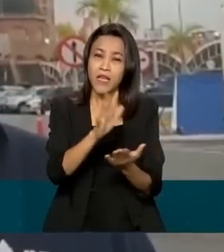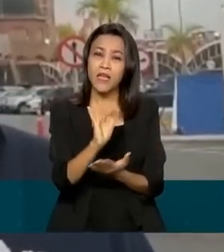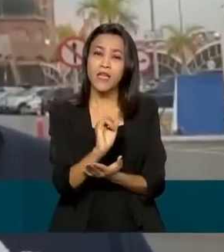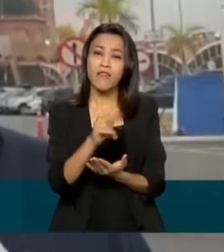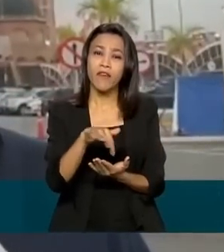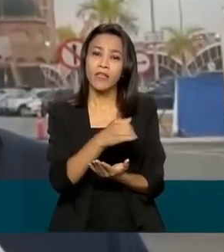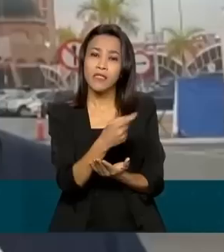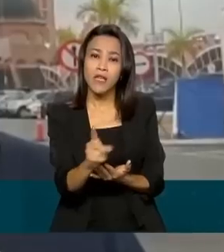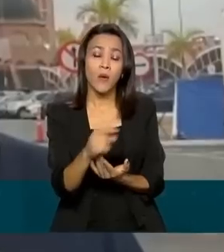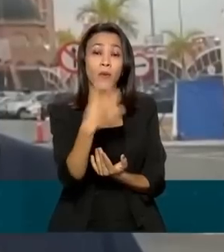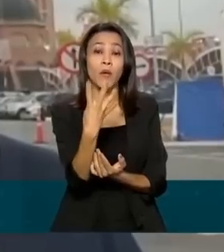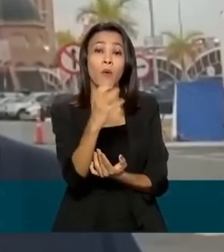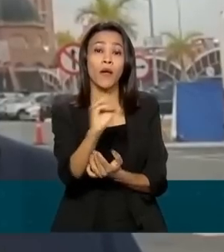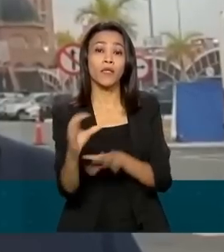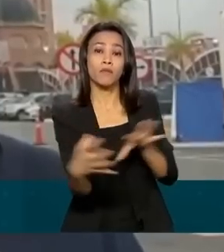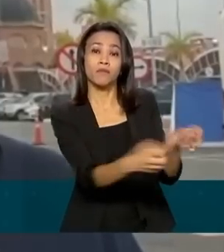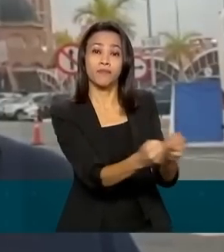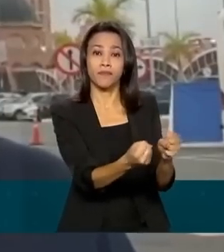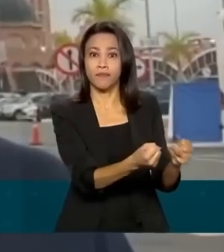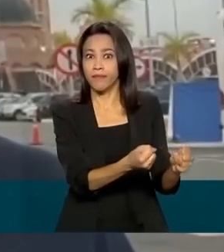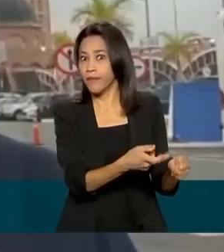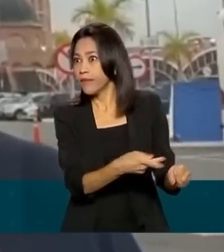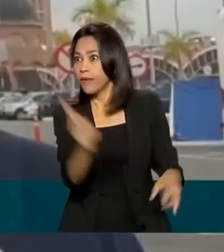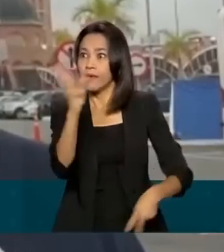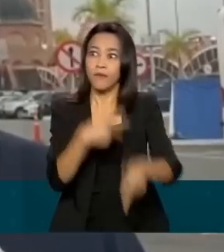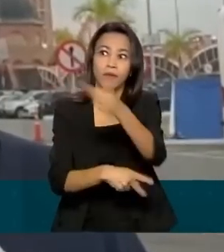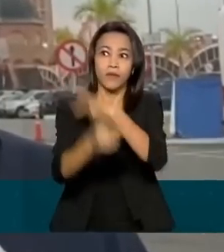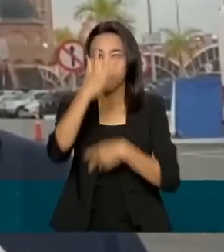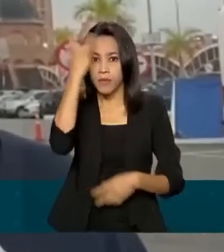apreensões de veículos realizando transporte clandestino.